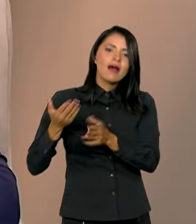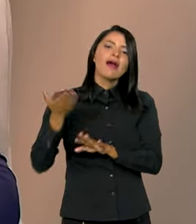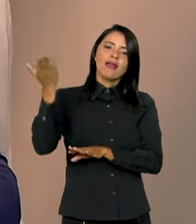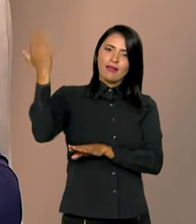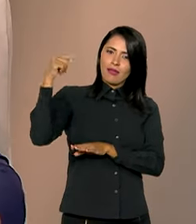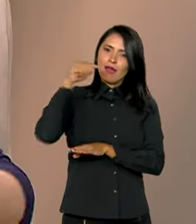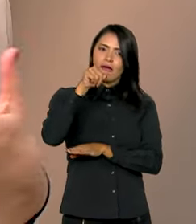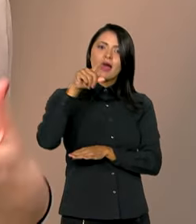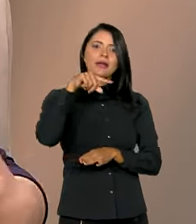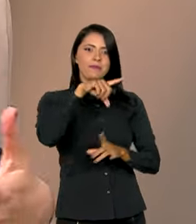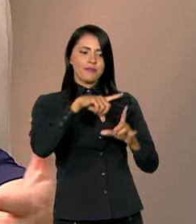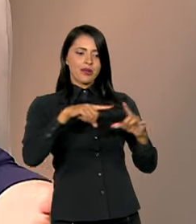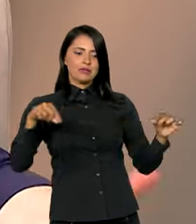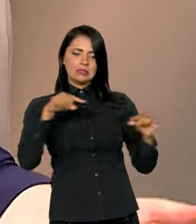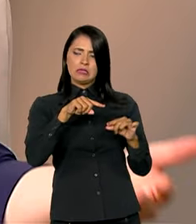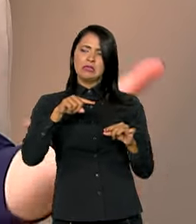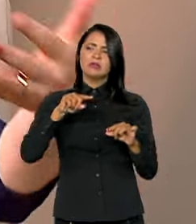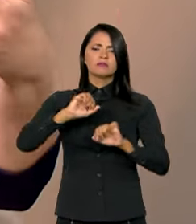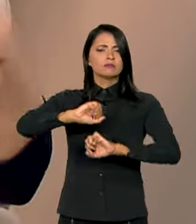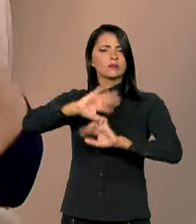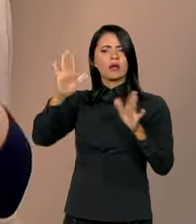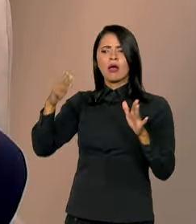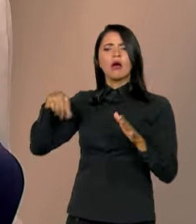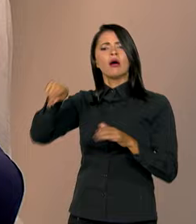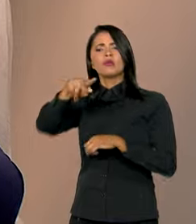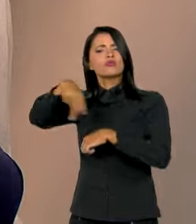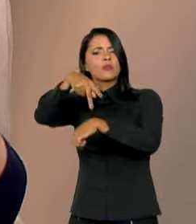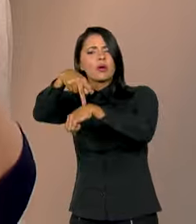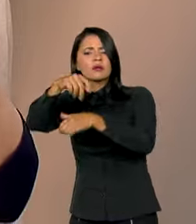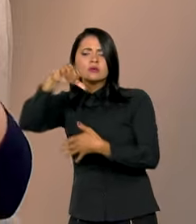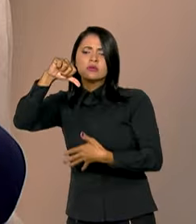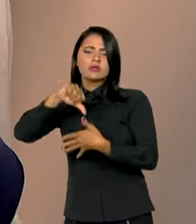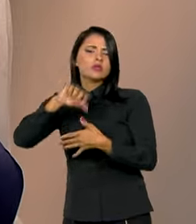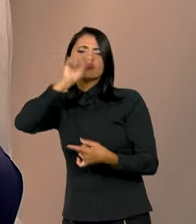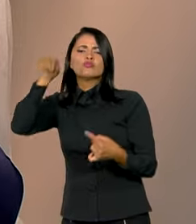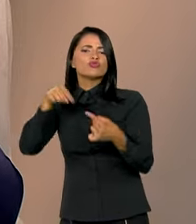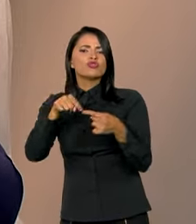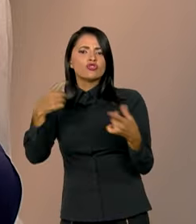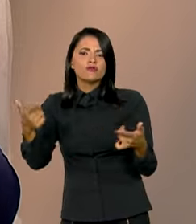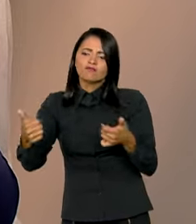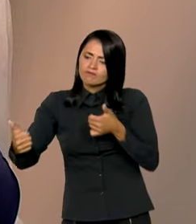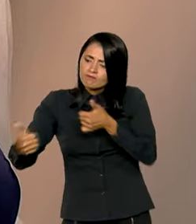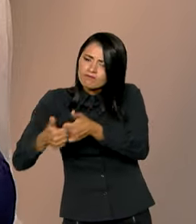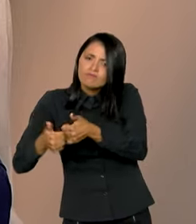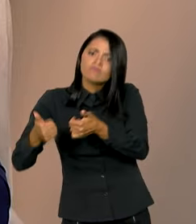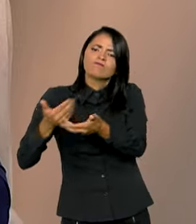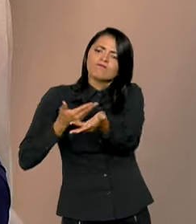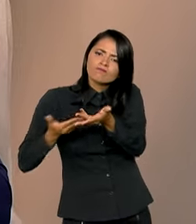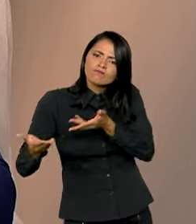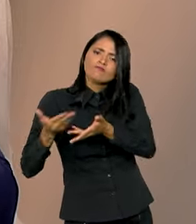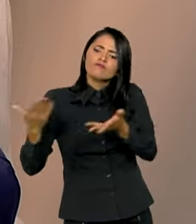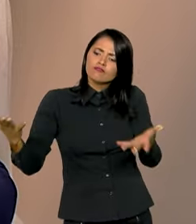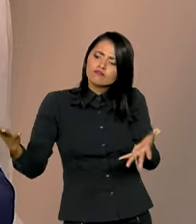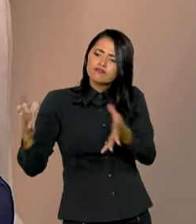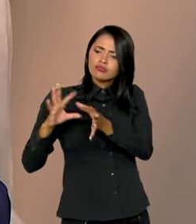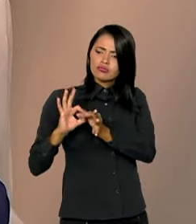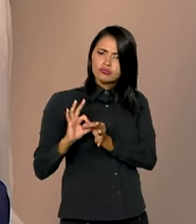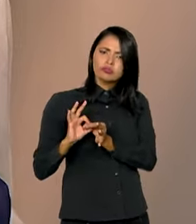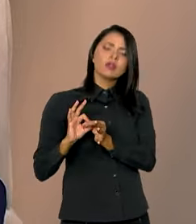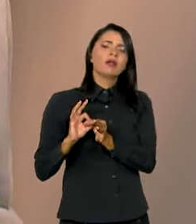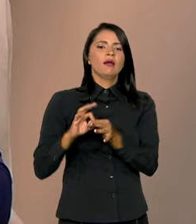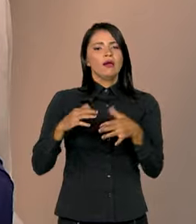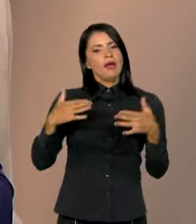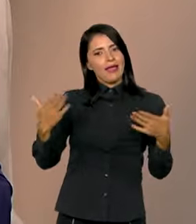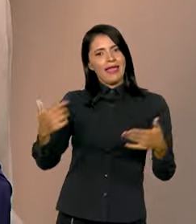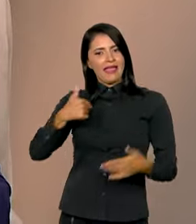Brasília, ficou muito claro a intenção dos países da América do Sul estarem mais próximos na integração. E eu sou